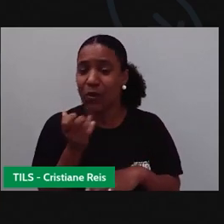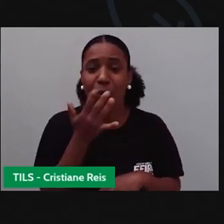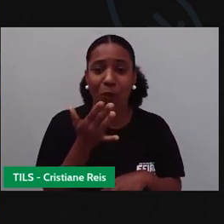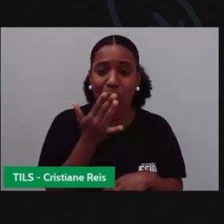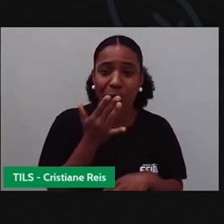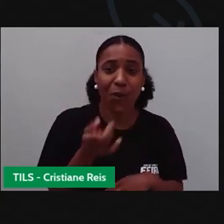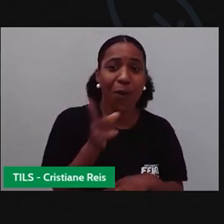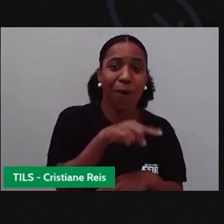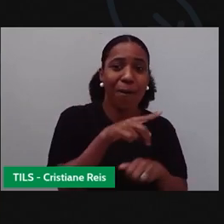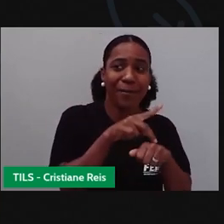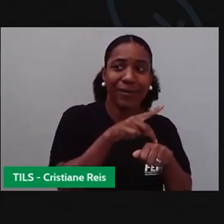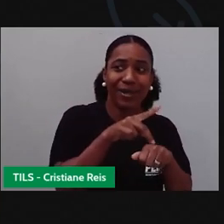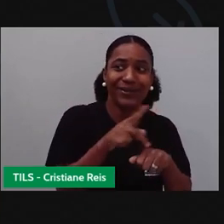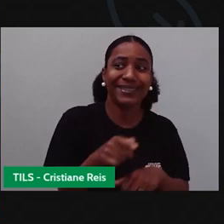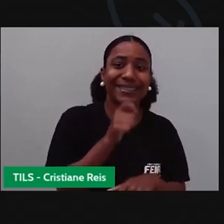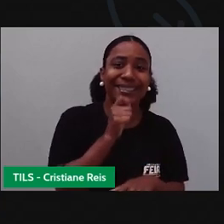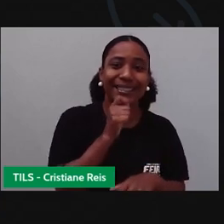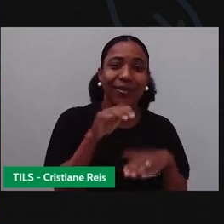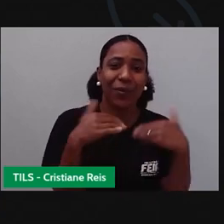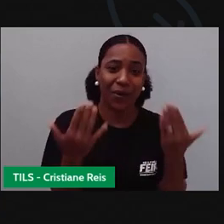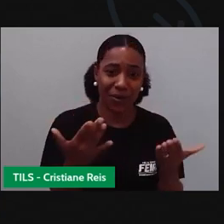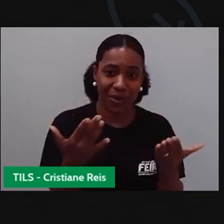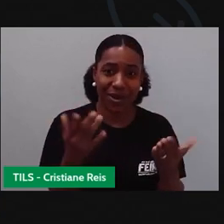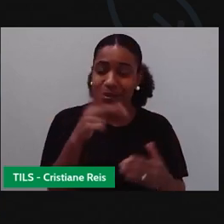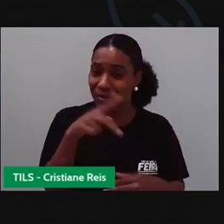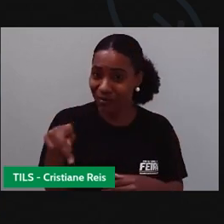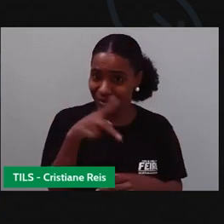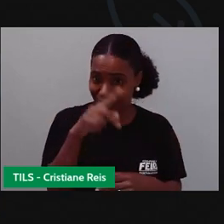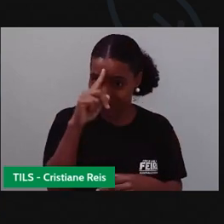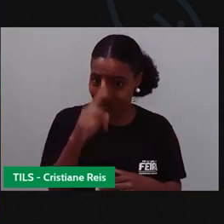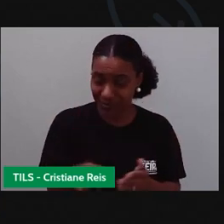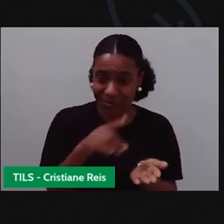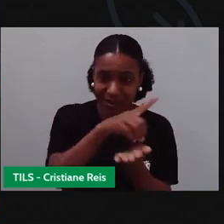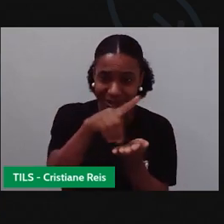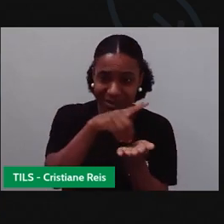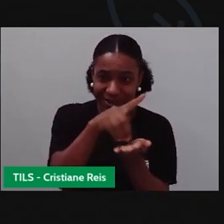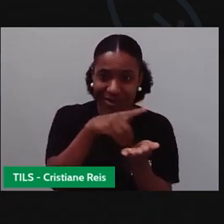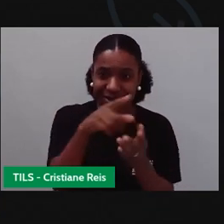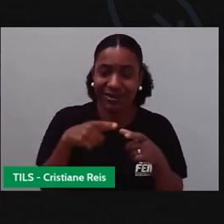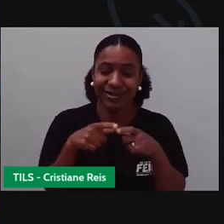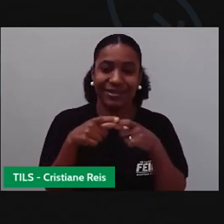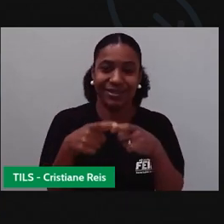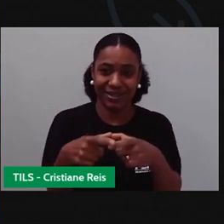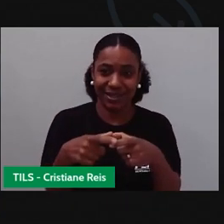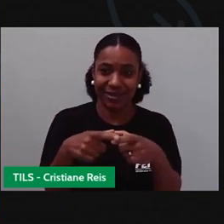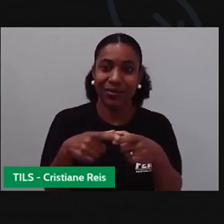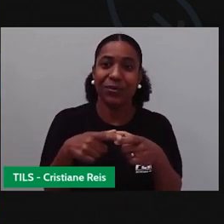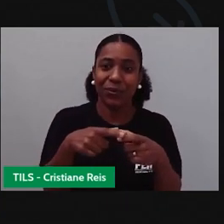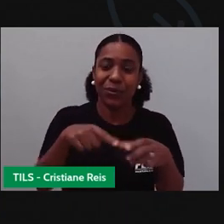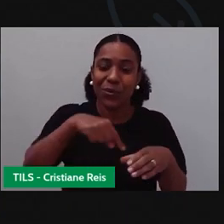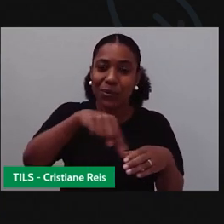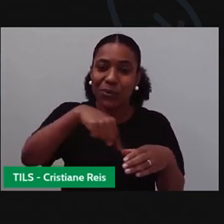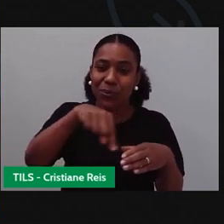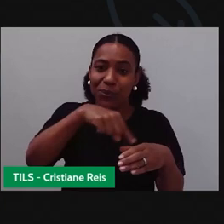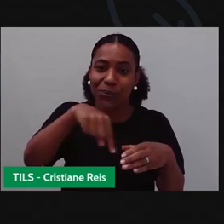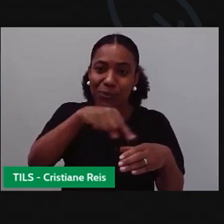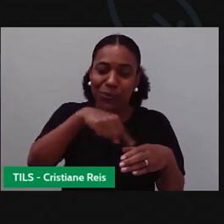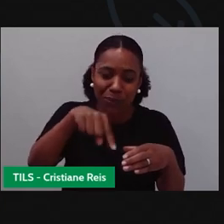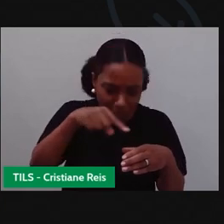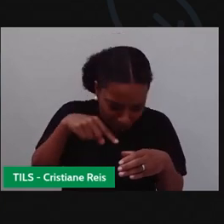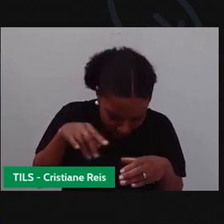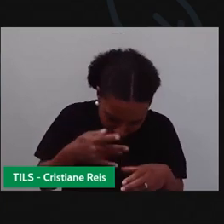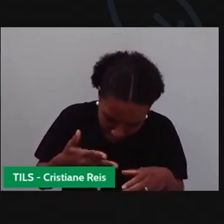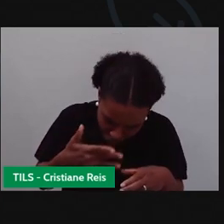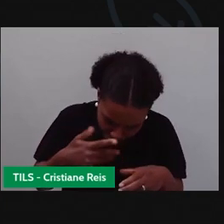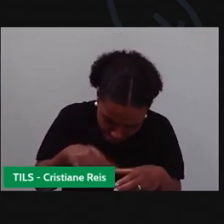é pra deixar uma tarefinha aí de pegar um CD, né? E colar todas as cores e girar o CD bem rápido e ver. E aí,